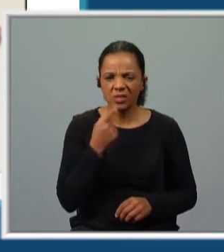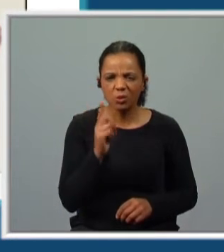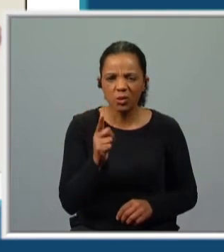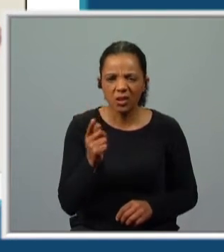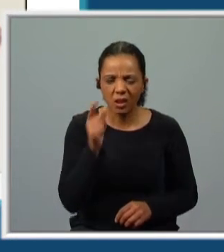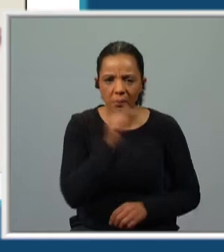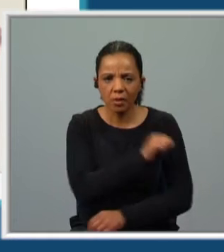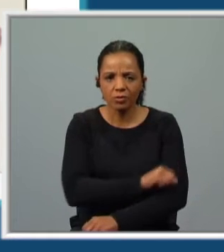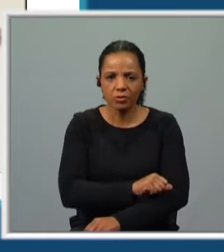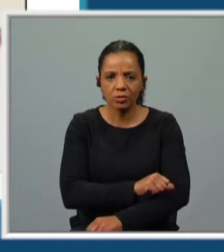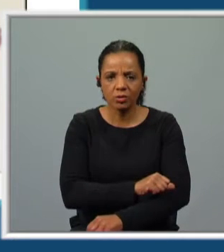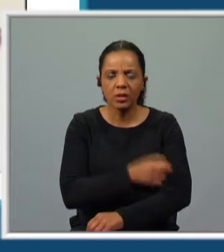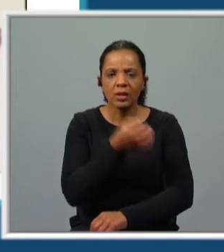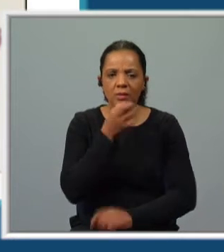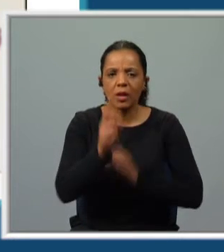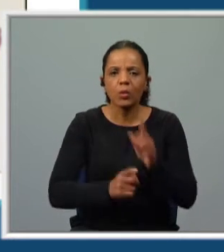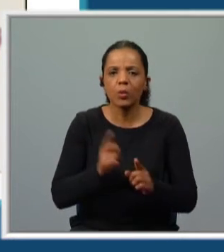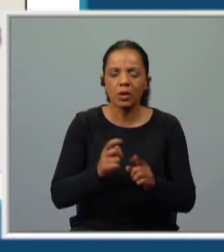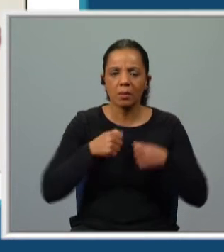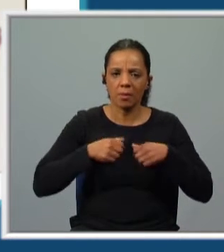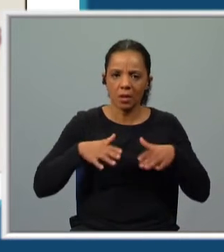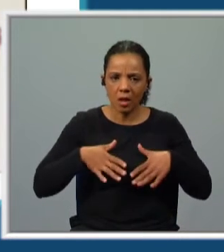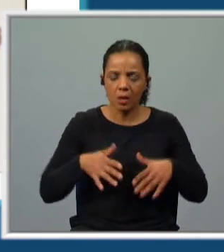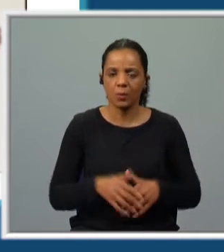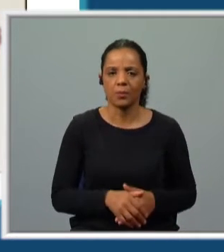rapaz? De que raio falas tu, marinheiro?